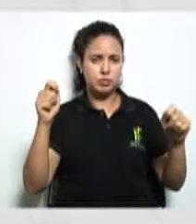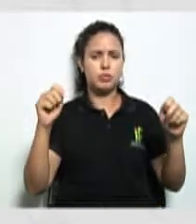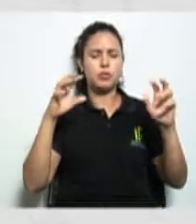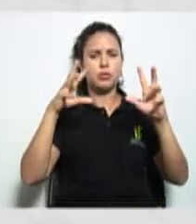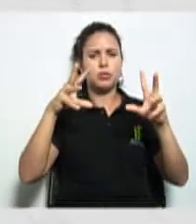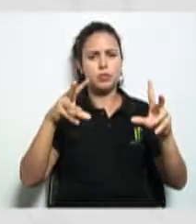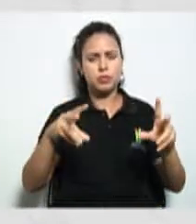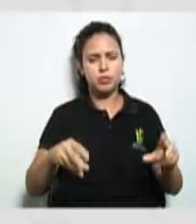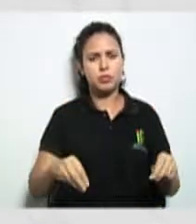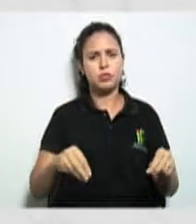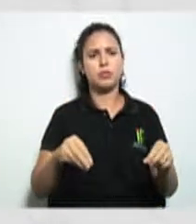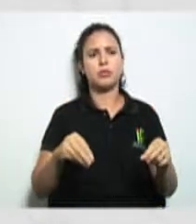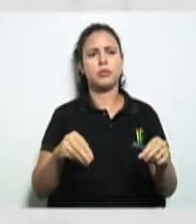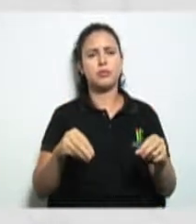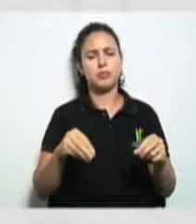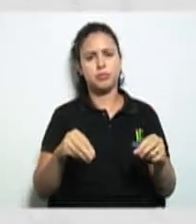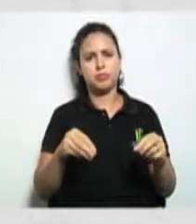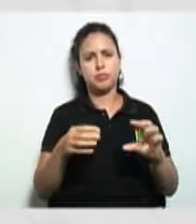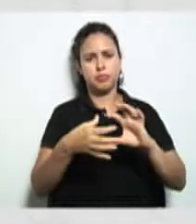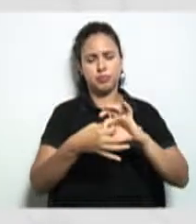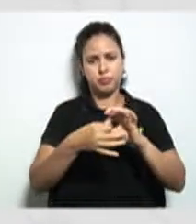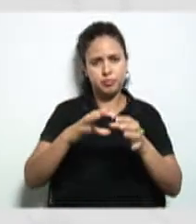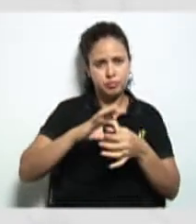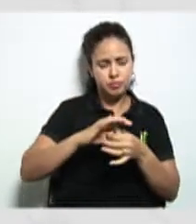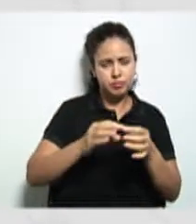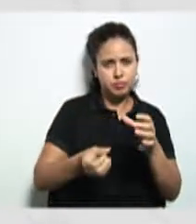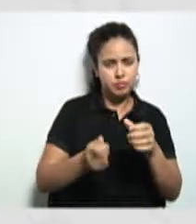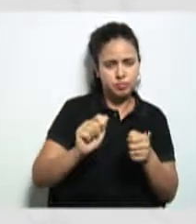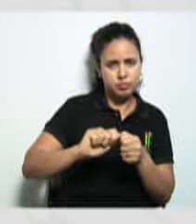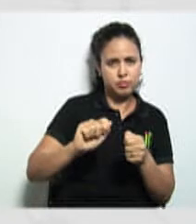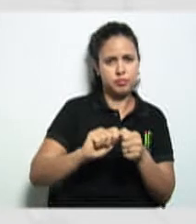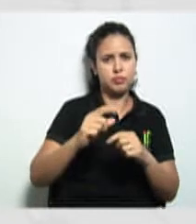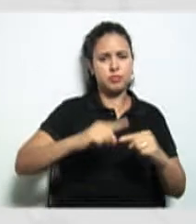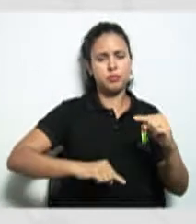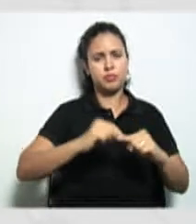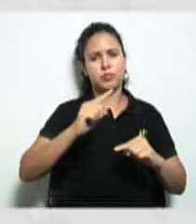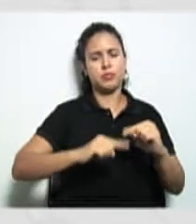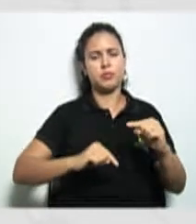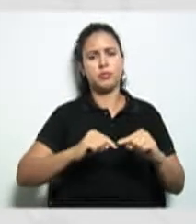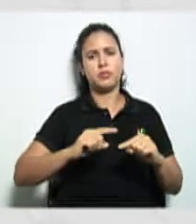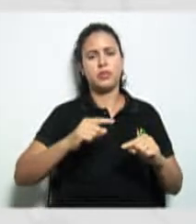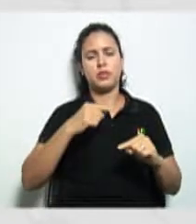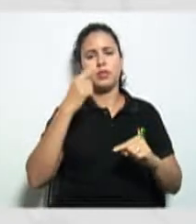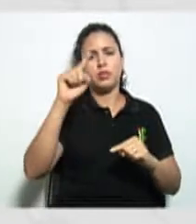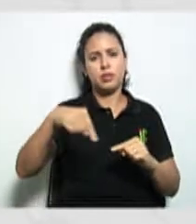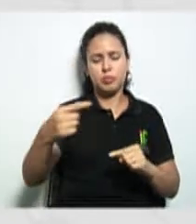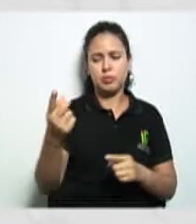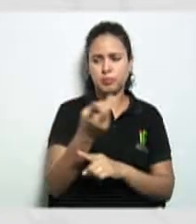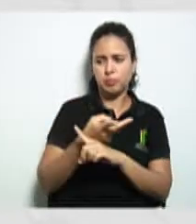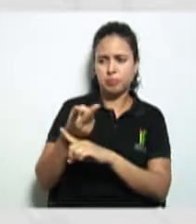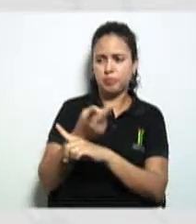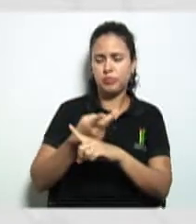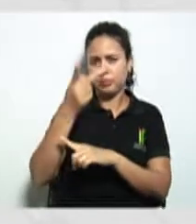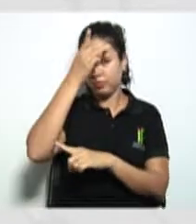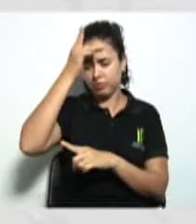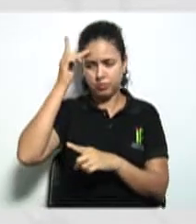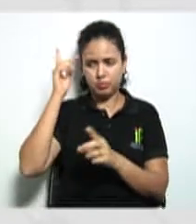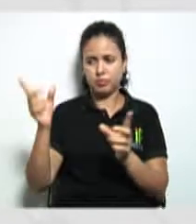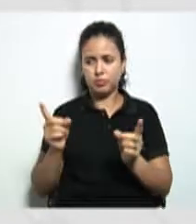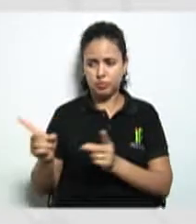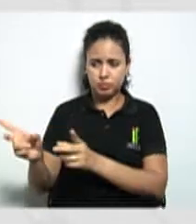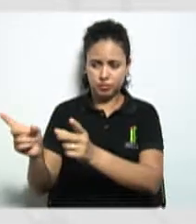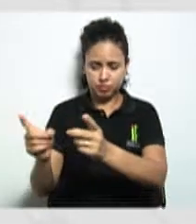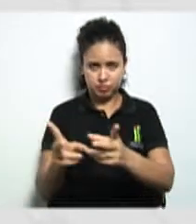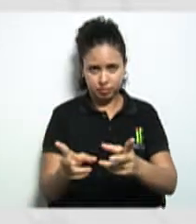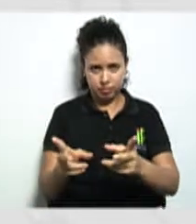essa relação, de produzir o meu produto, depois ir procurar o destinatário final para fazer